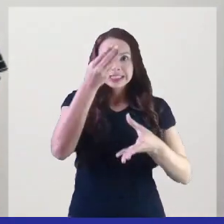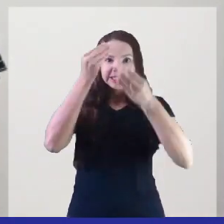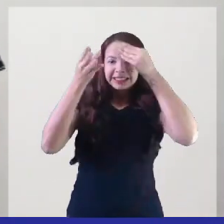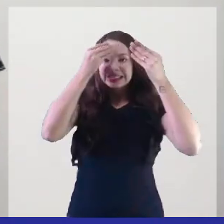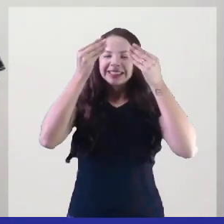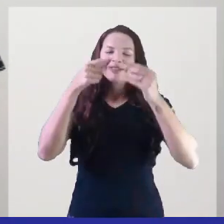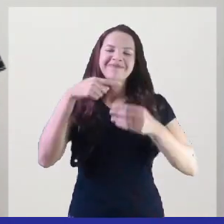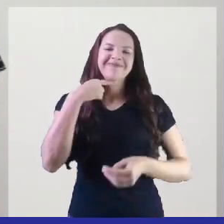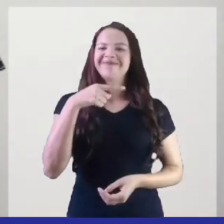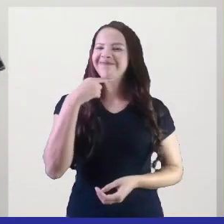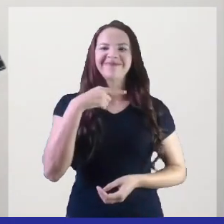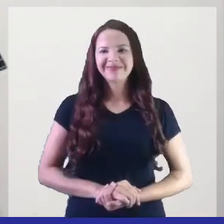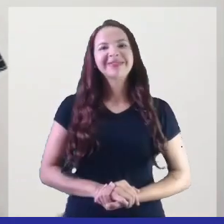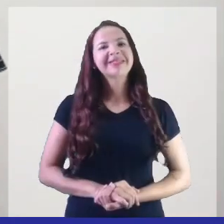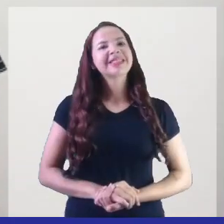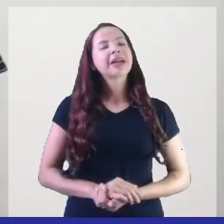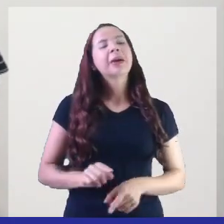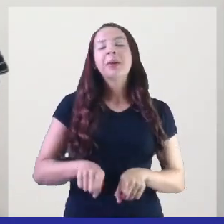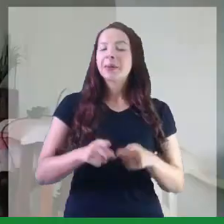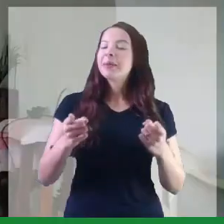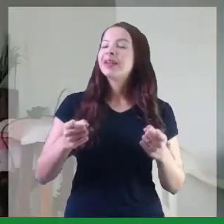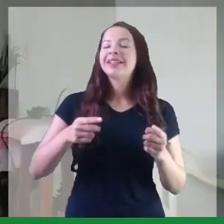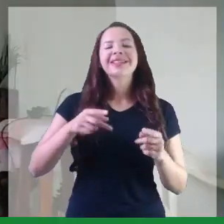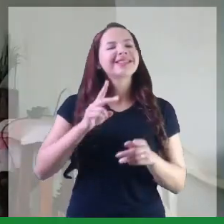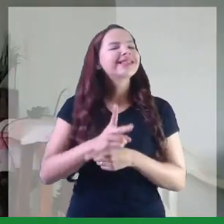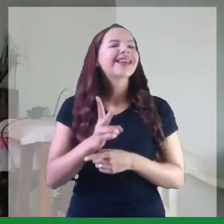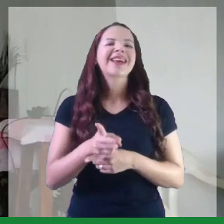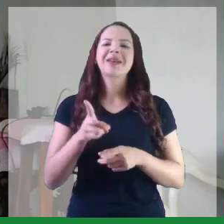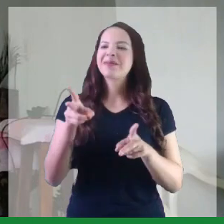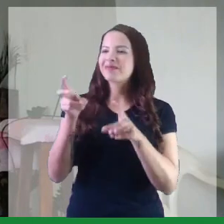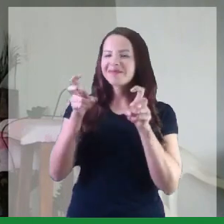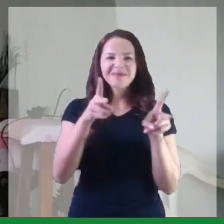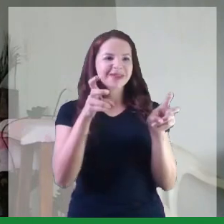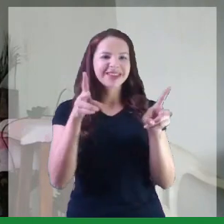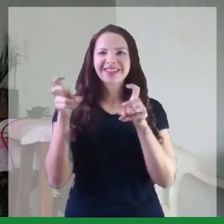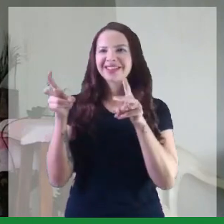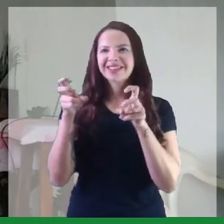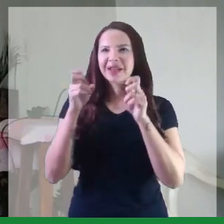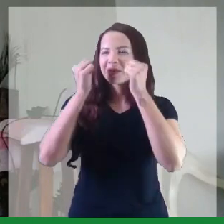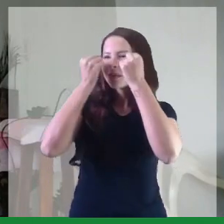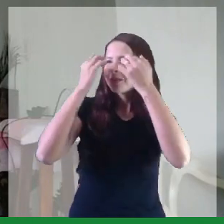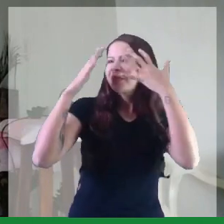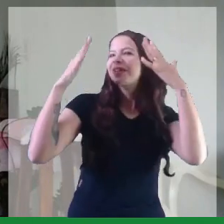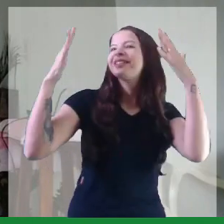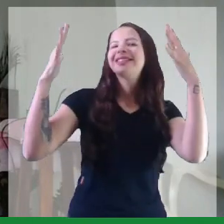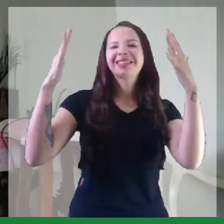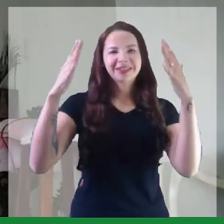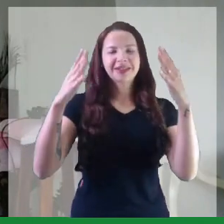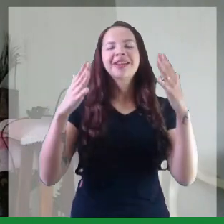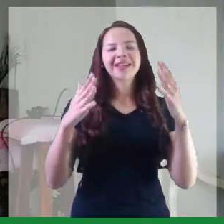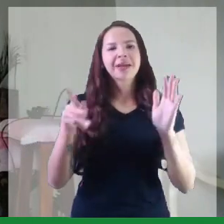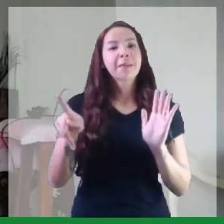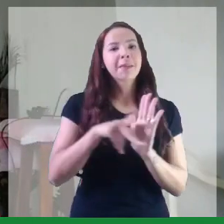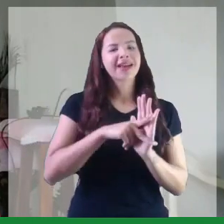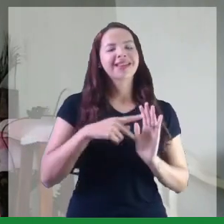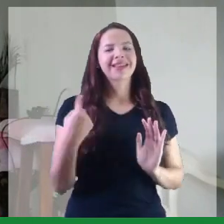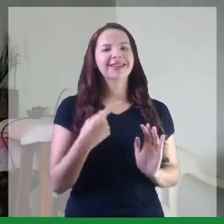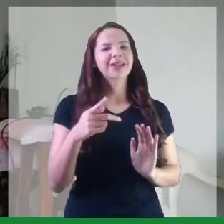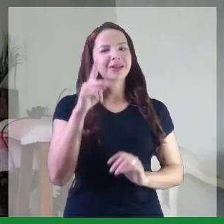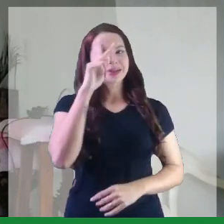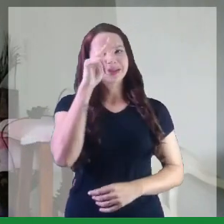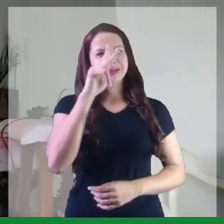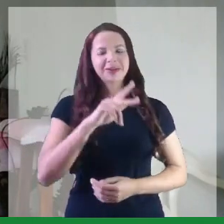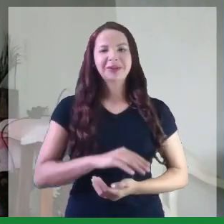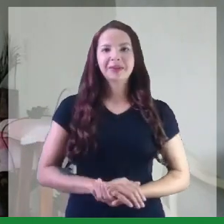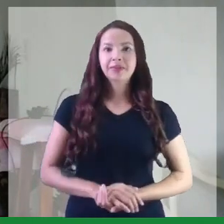já não conseguimos mais chamar cada um seu nome. Mas seremos sempre capazes de reconhecer o brilho nos olhos desse bocado de gente, que é